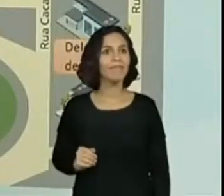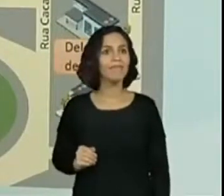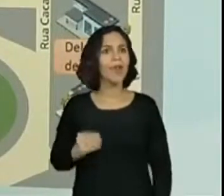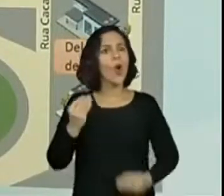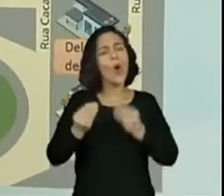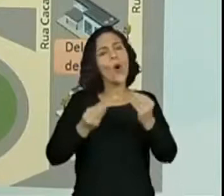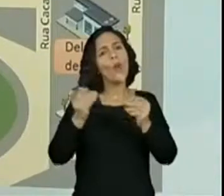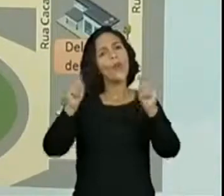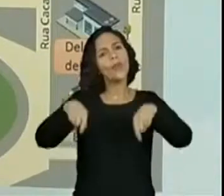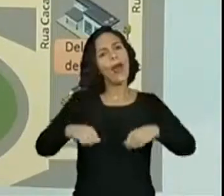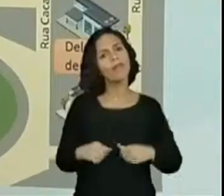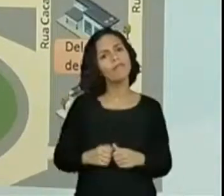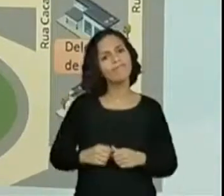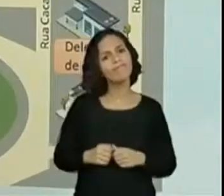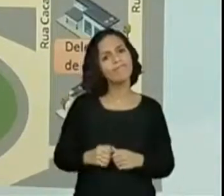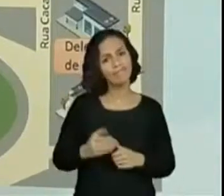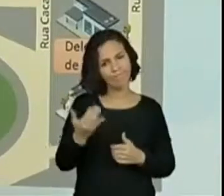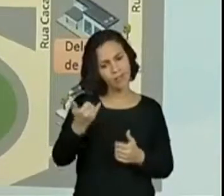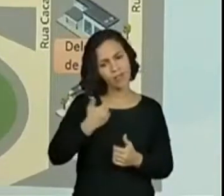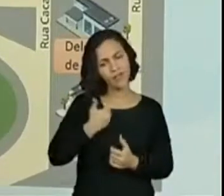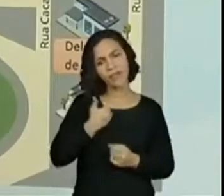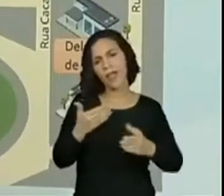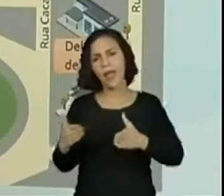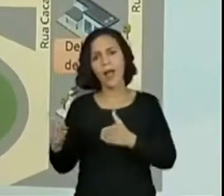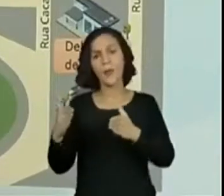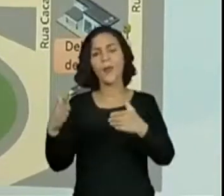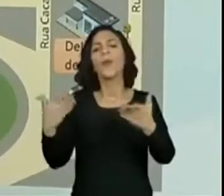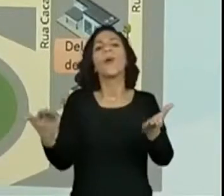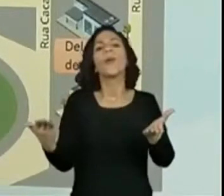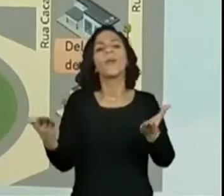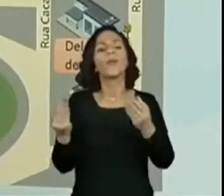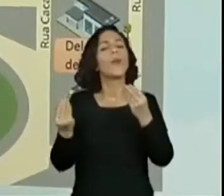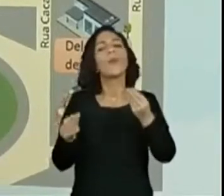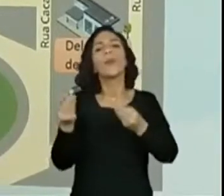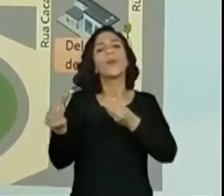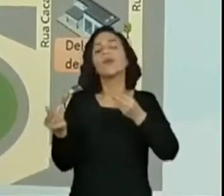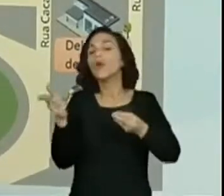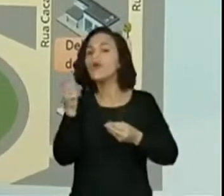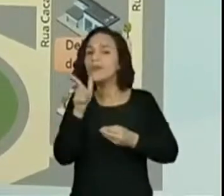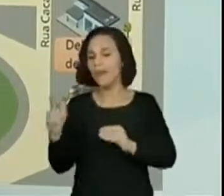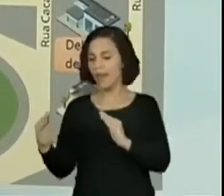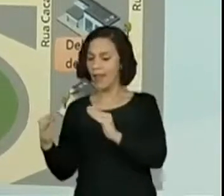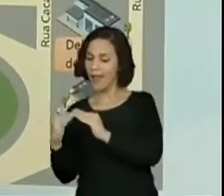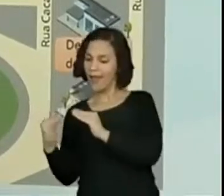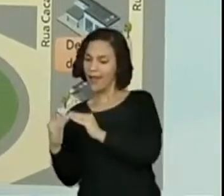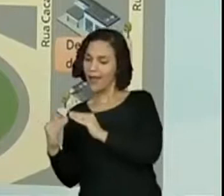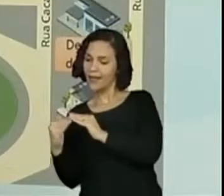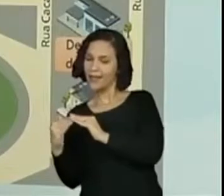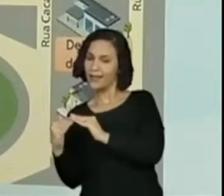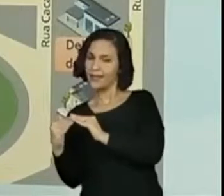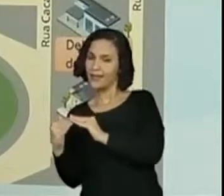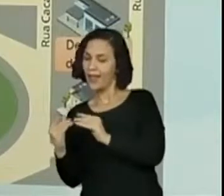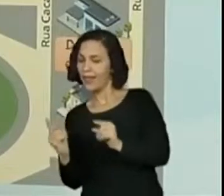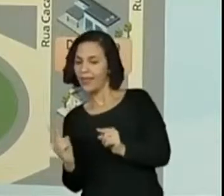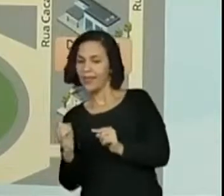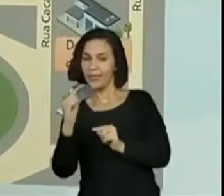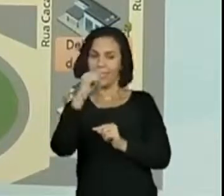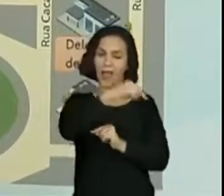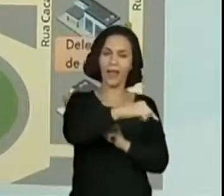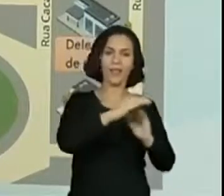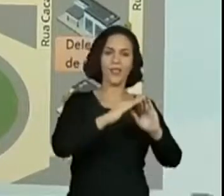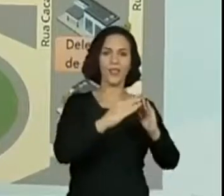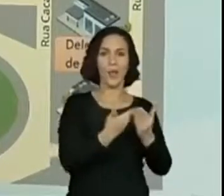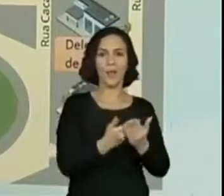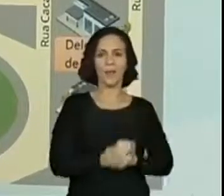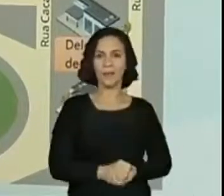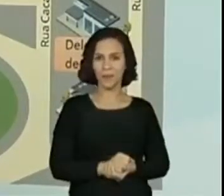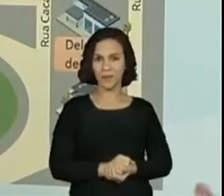Me digam as coordenadas para eu poder levar a Carol da casa dela e até a